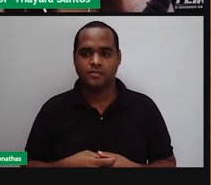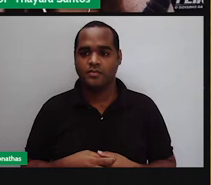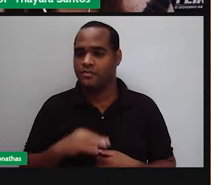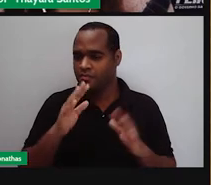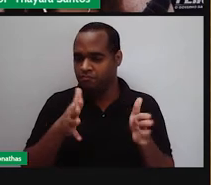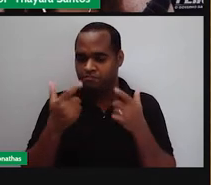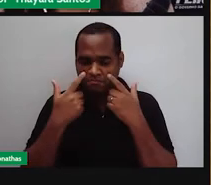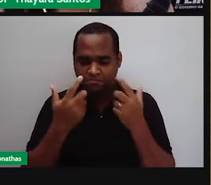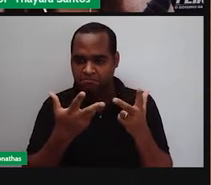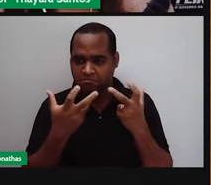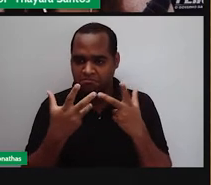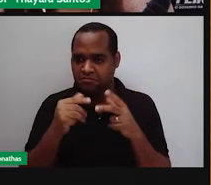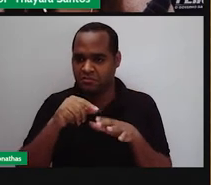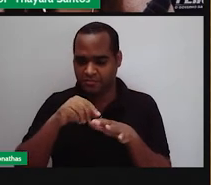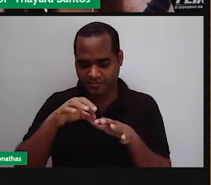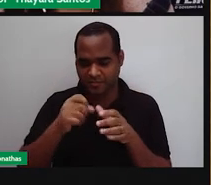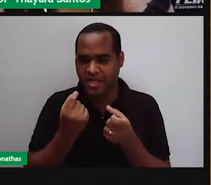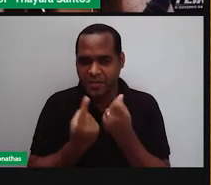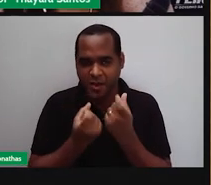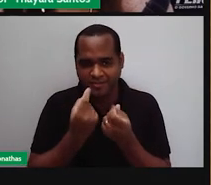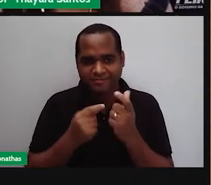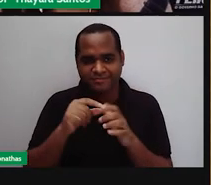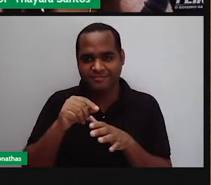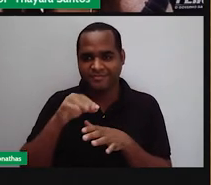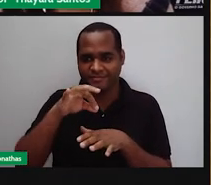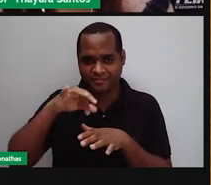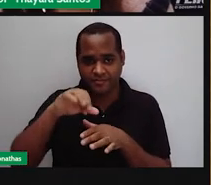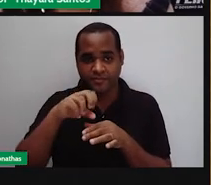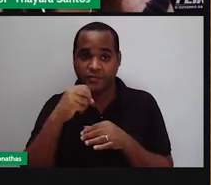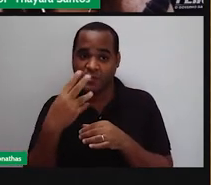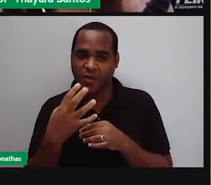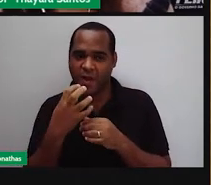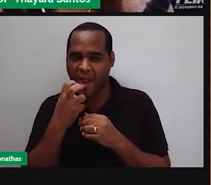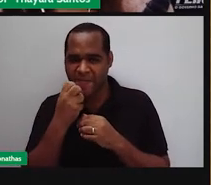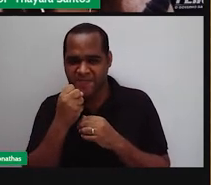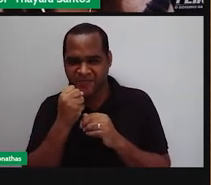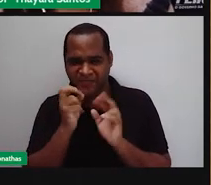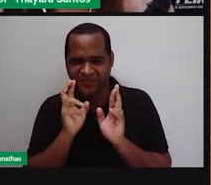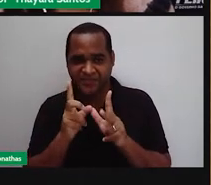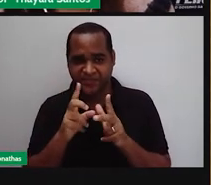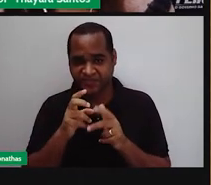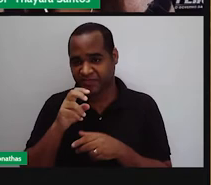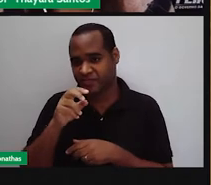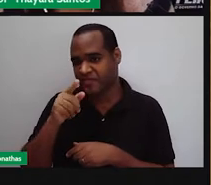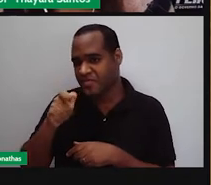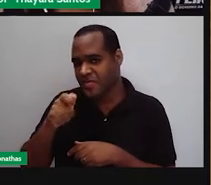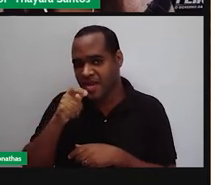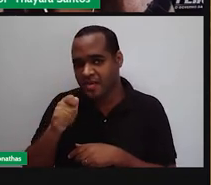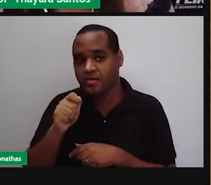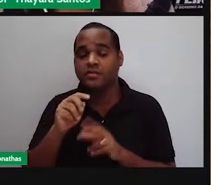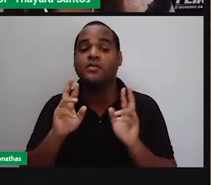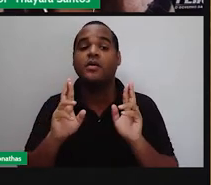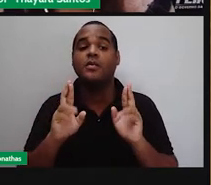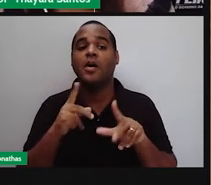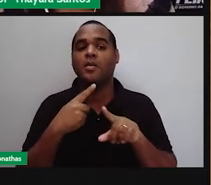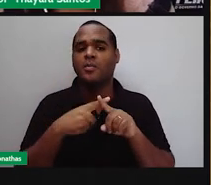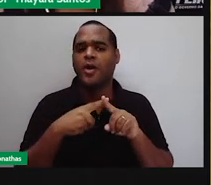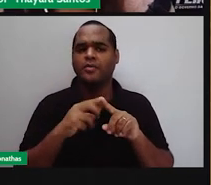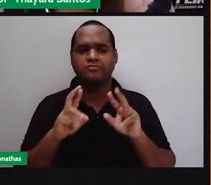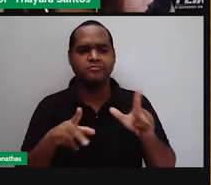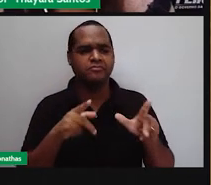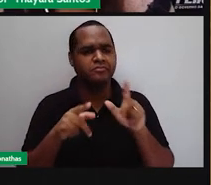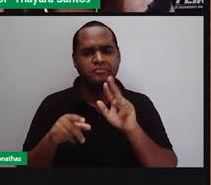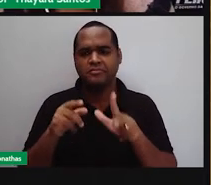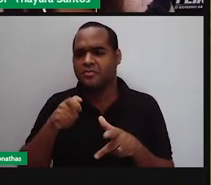Você já percebeu o sabor salgado da pipoca? Ou o sabor azedo de um limão? Por que os alimentos têm